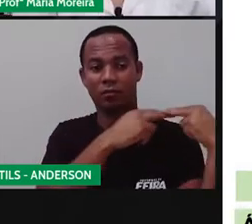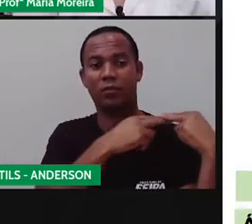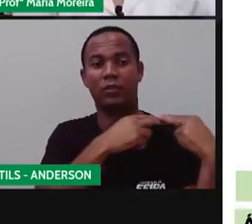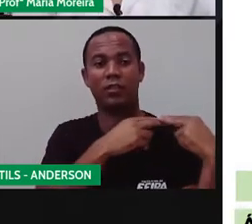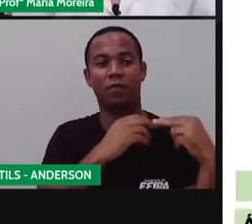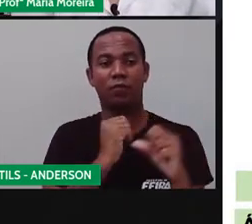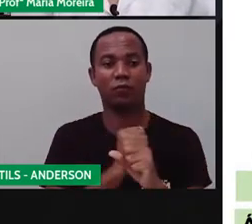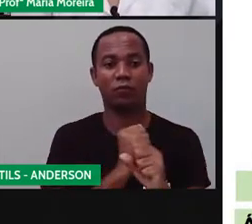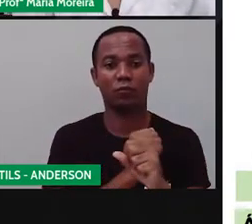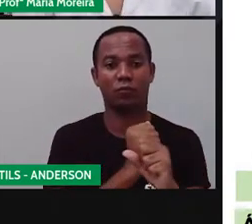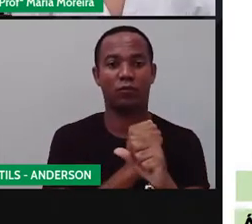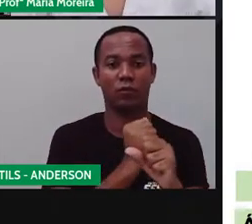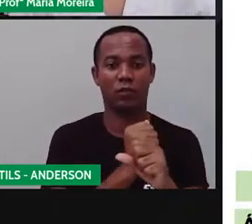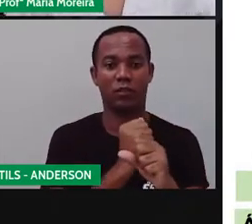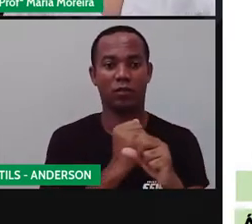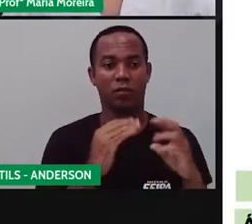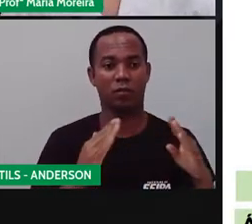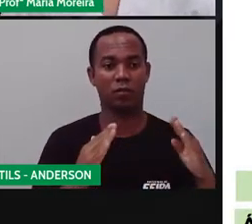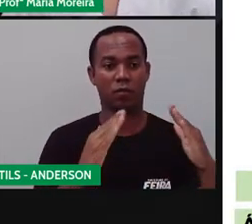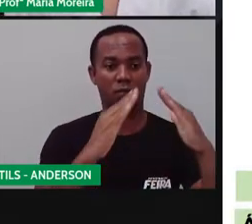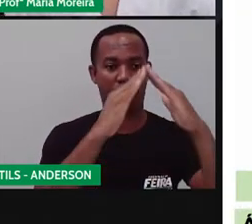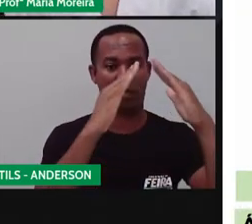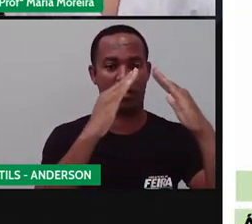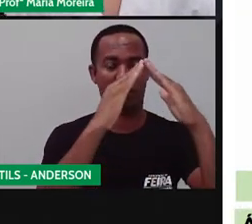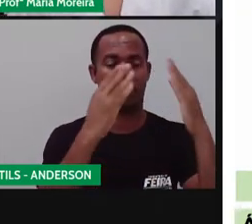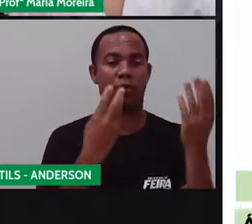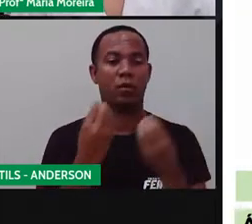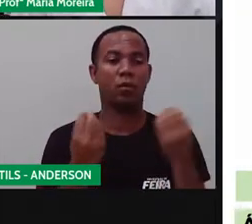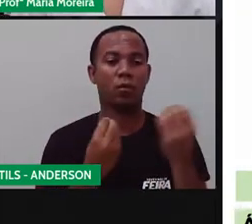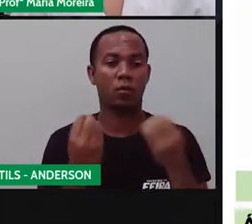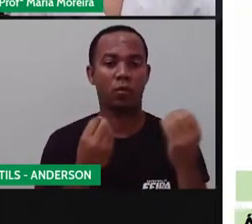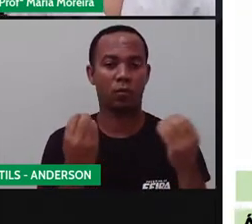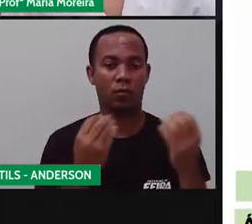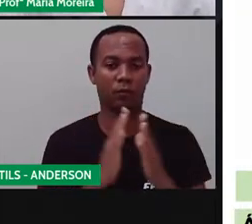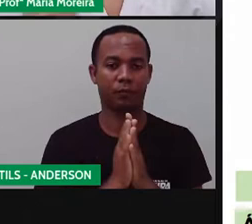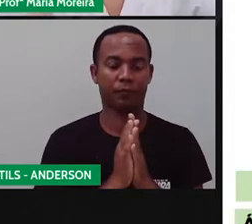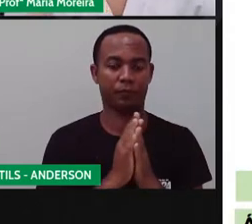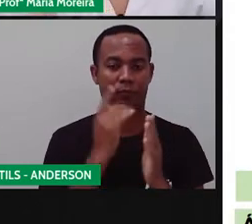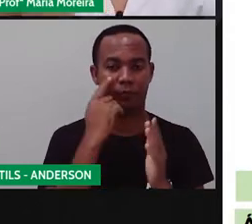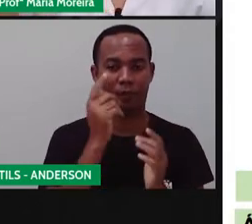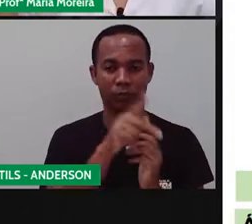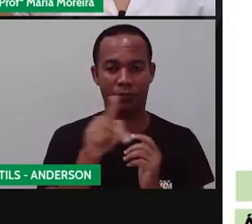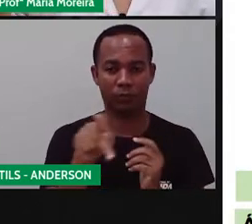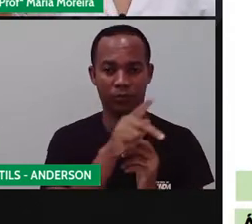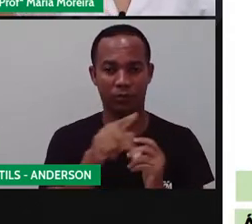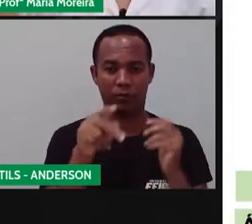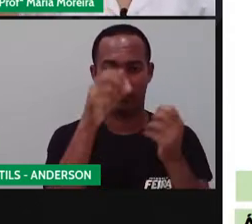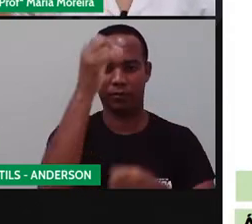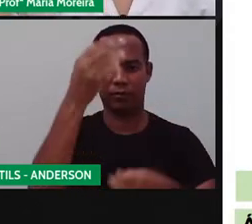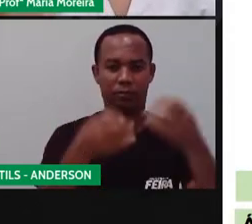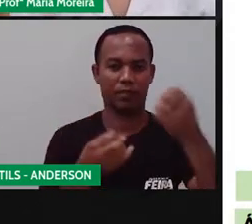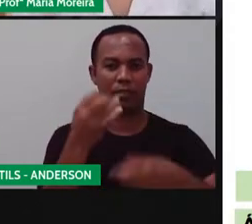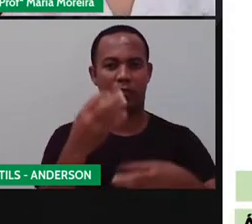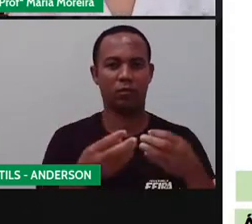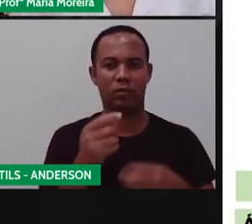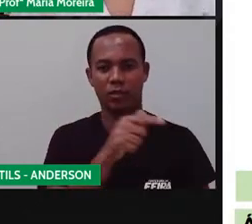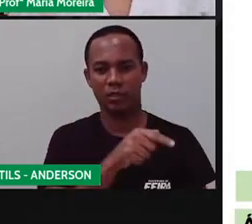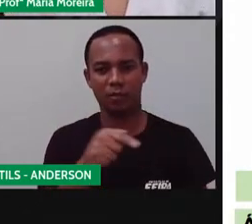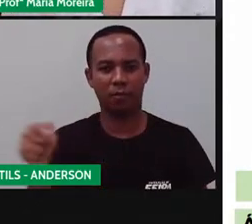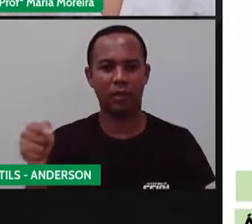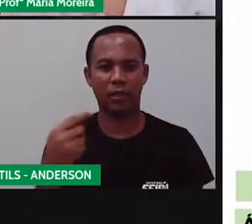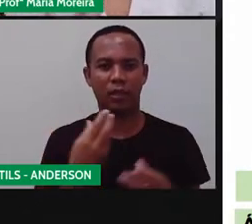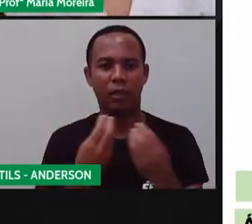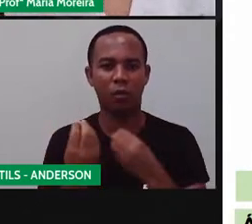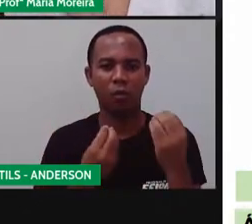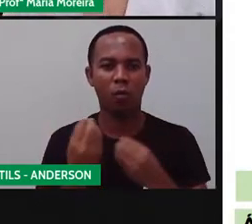sobre os egípcios? Vocês lembram que logo no início dessa semana, a Pro falou e veio falando aí no decorrer dos dias, né?